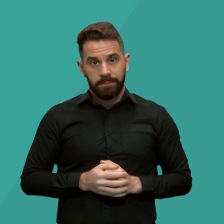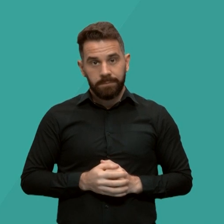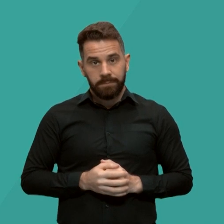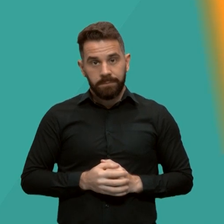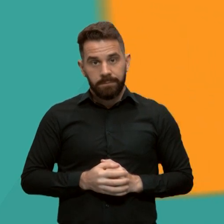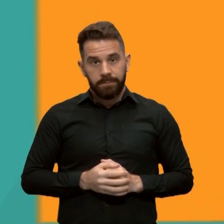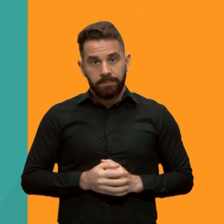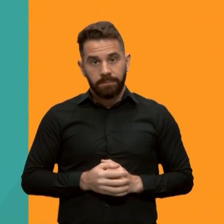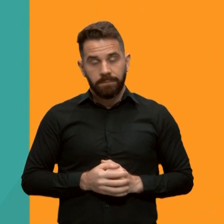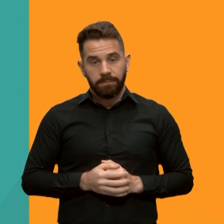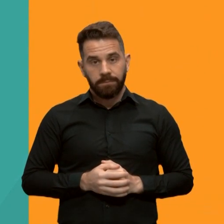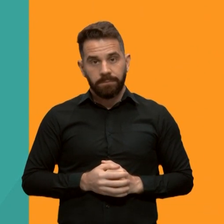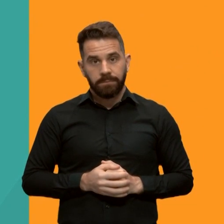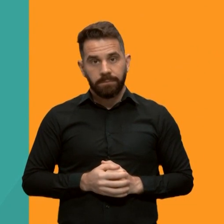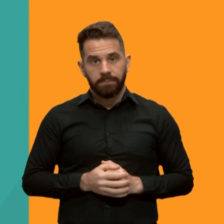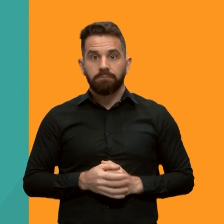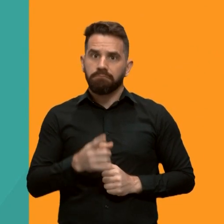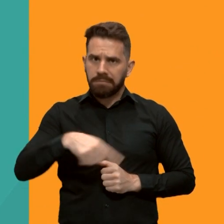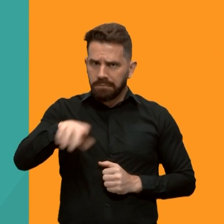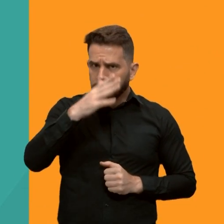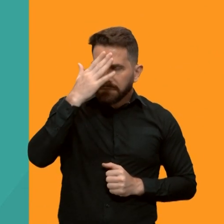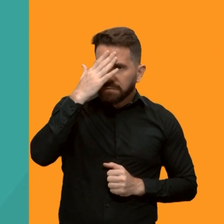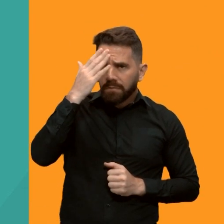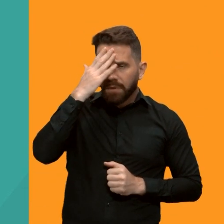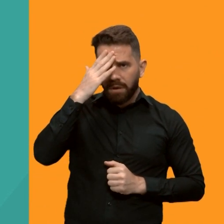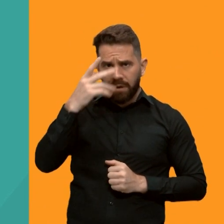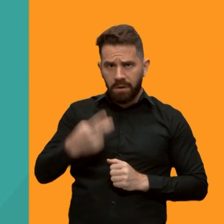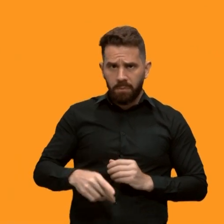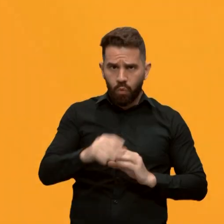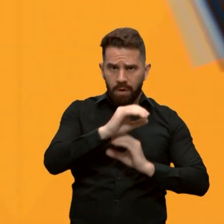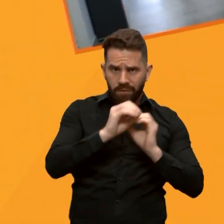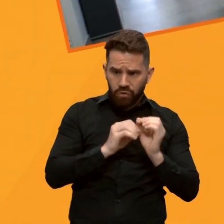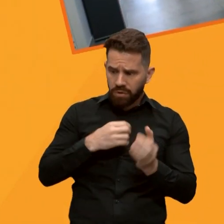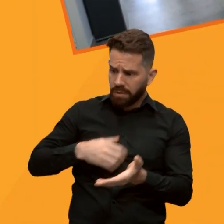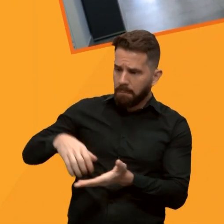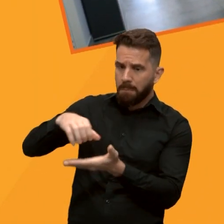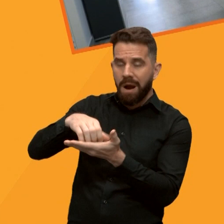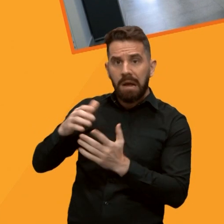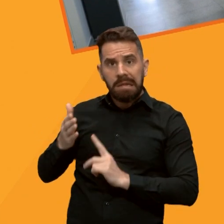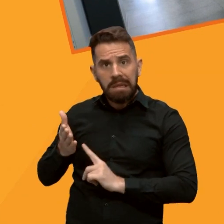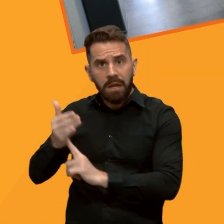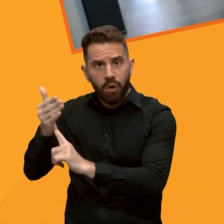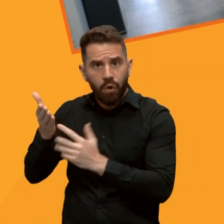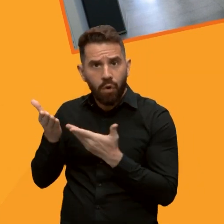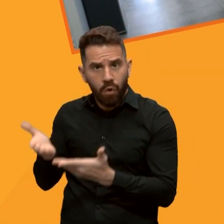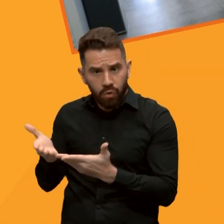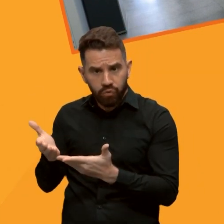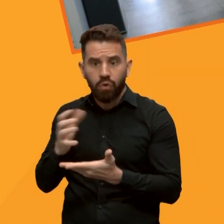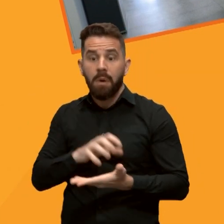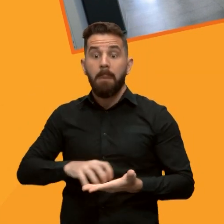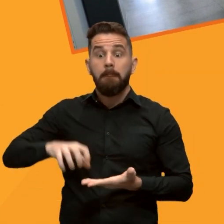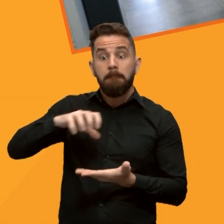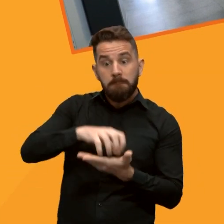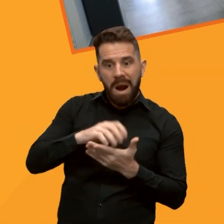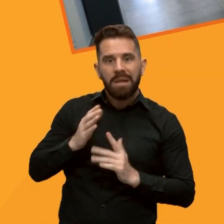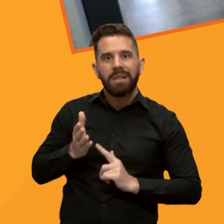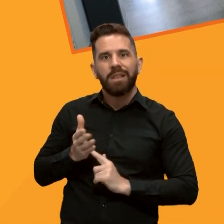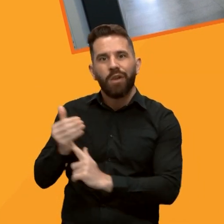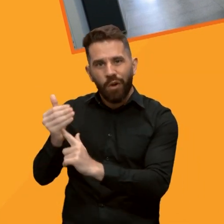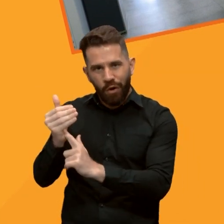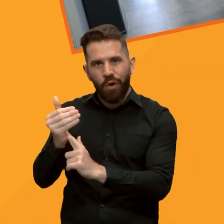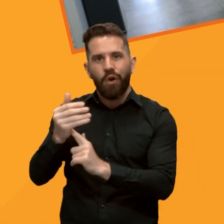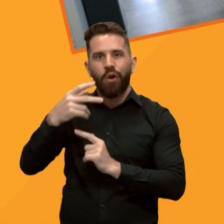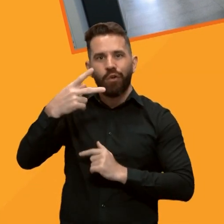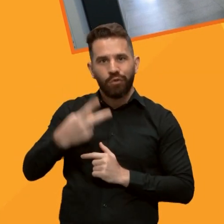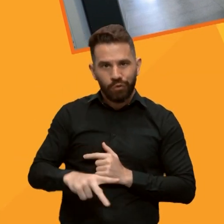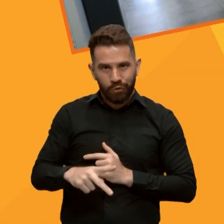Você sabe que a UFG possui um parque tecnológico? O Parque Tecnológico Samambaia é um complexo científico